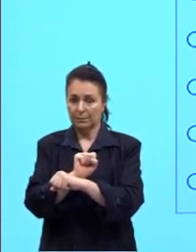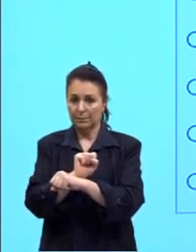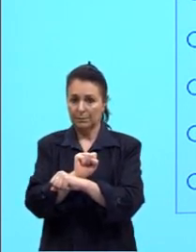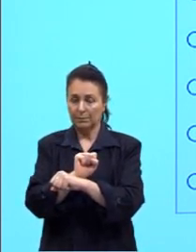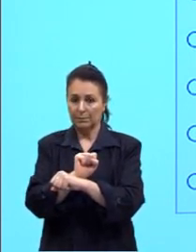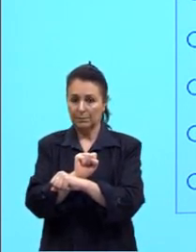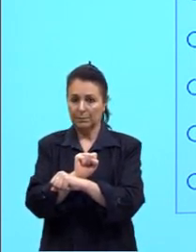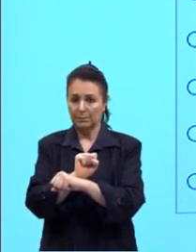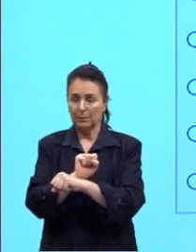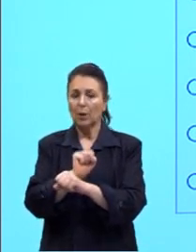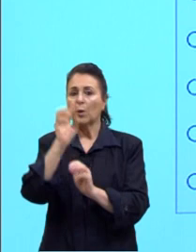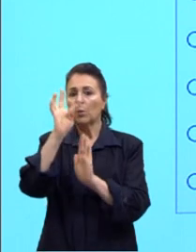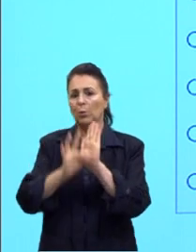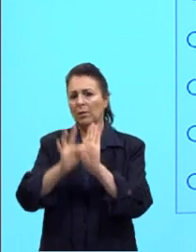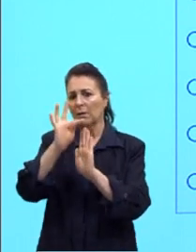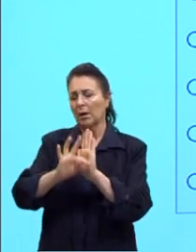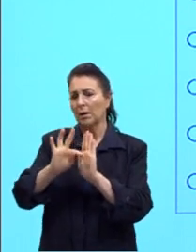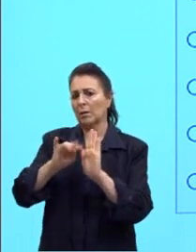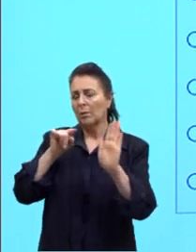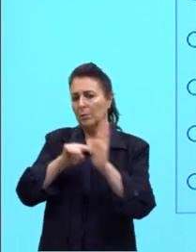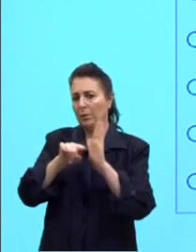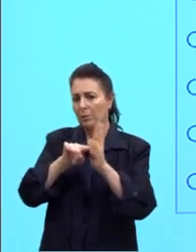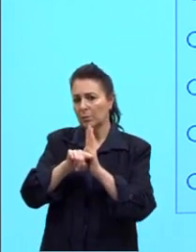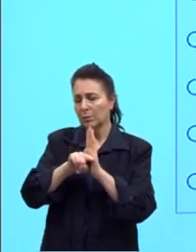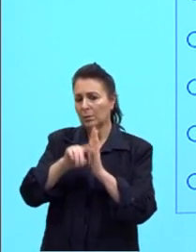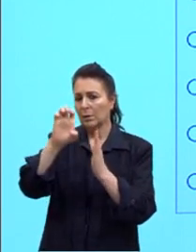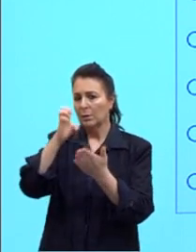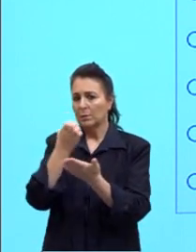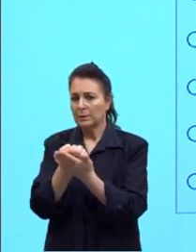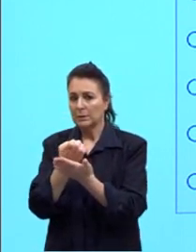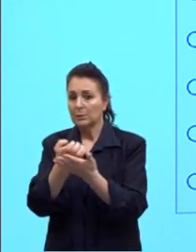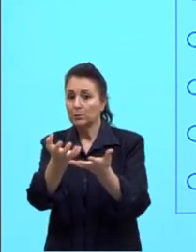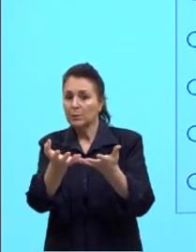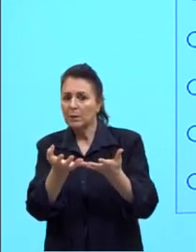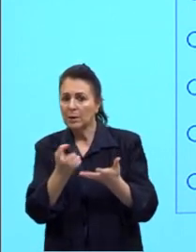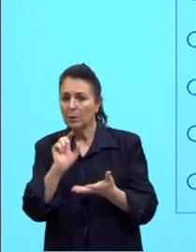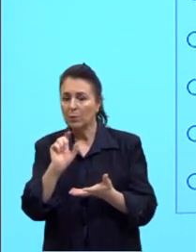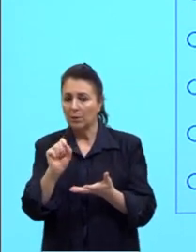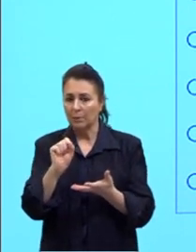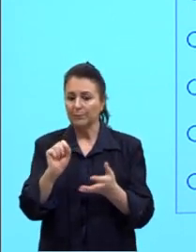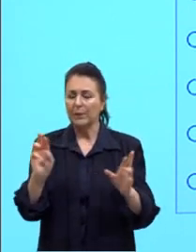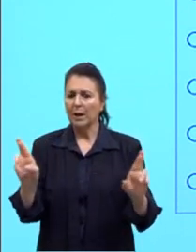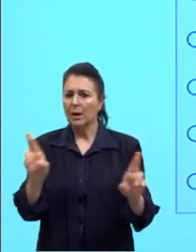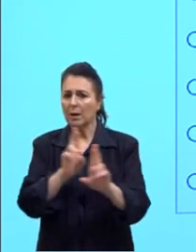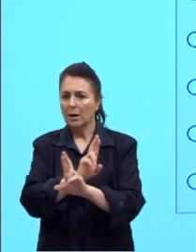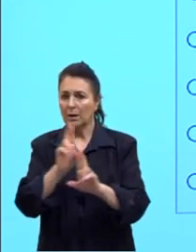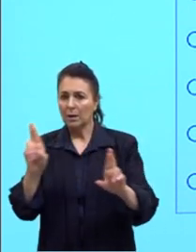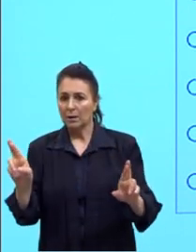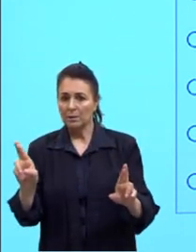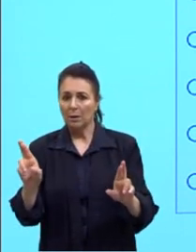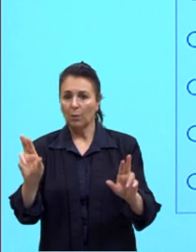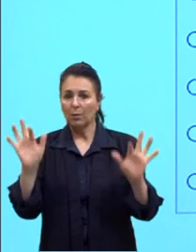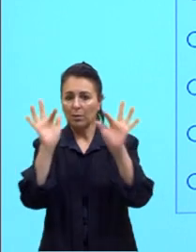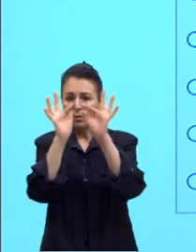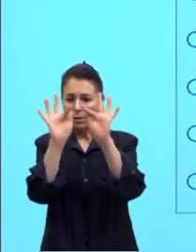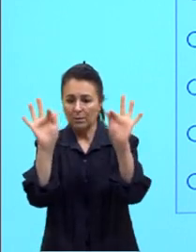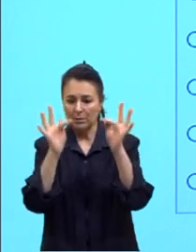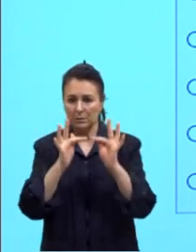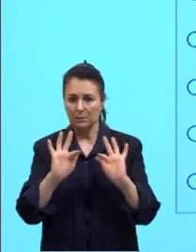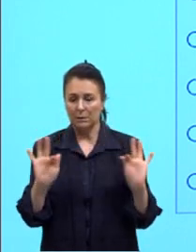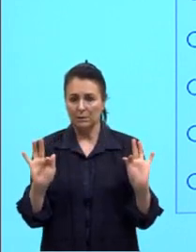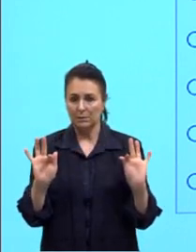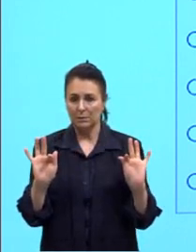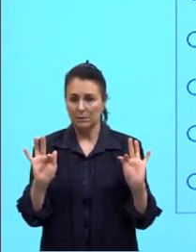O texto, o exercício aqui, desculpa. O exercício, ele quer a relação entre as frases. Gente,